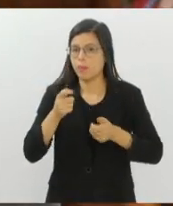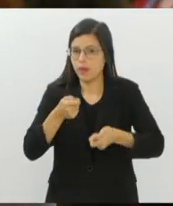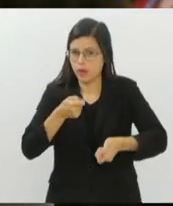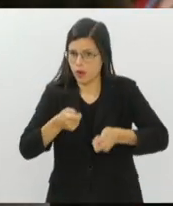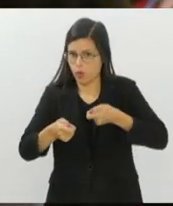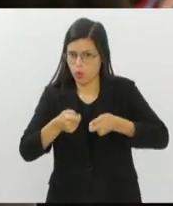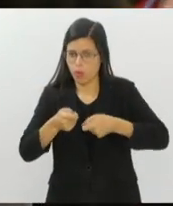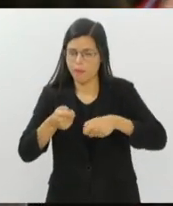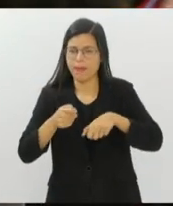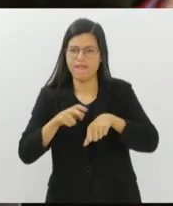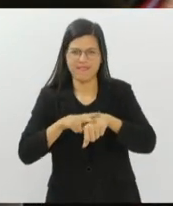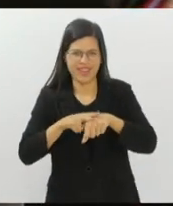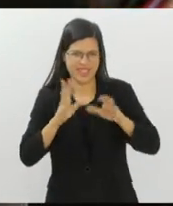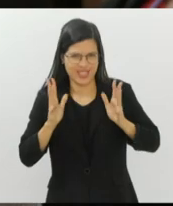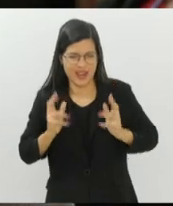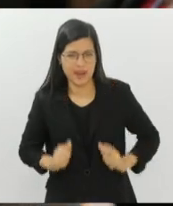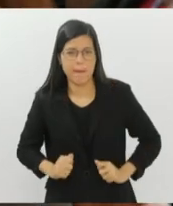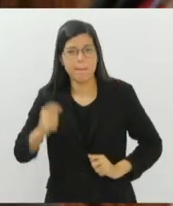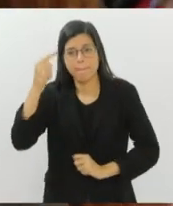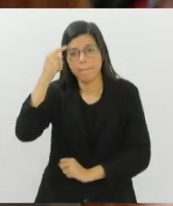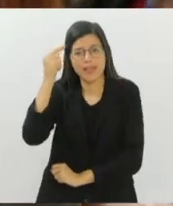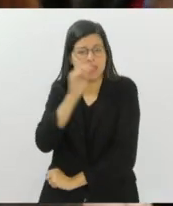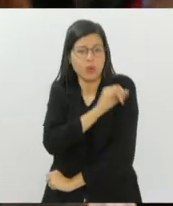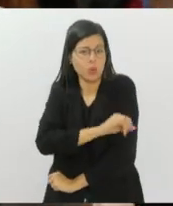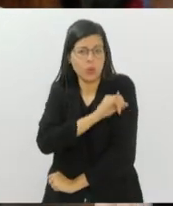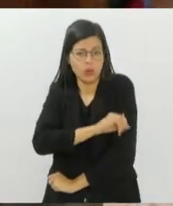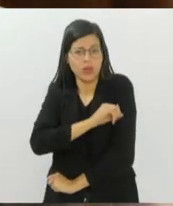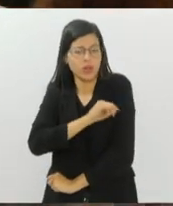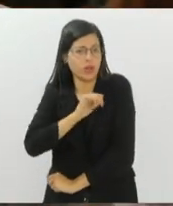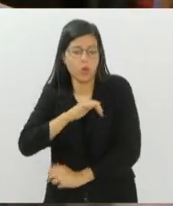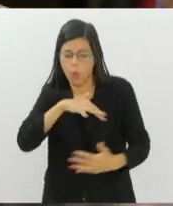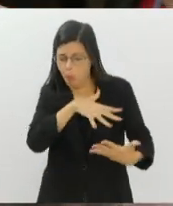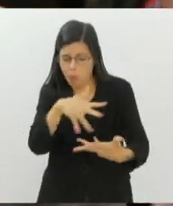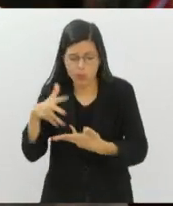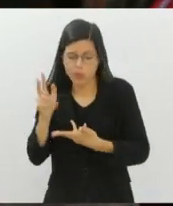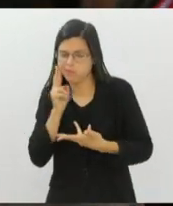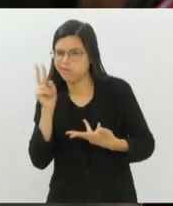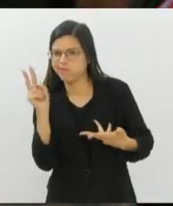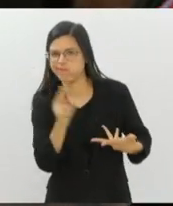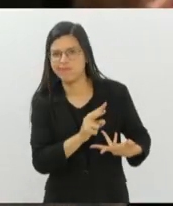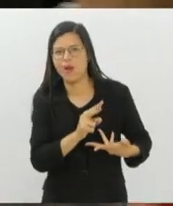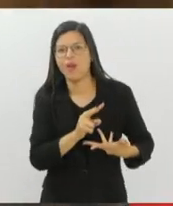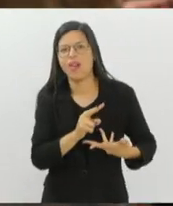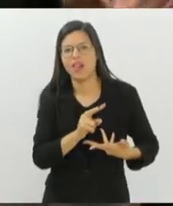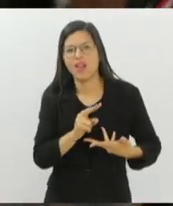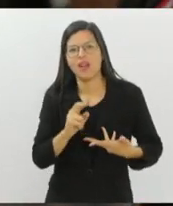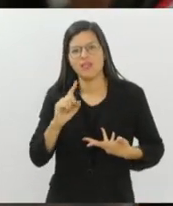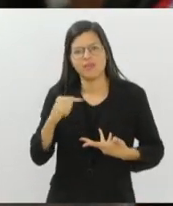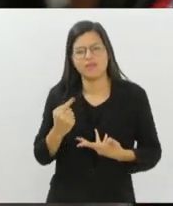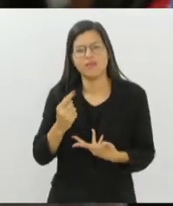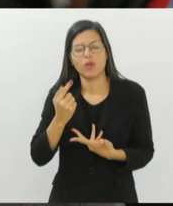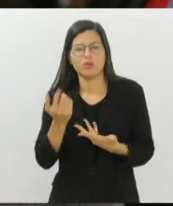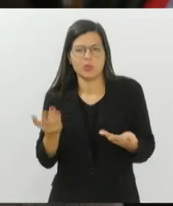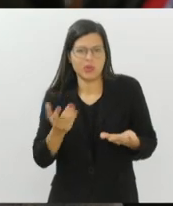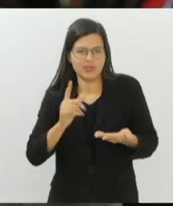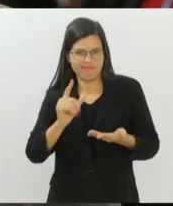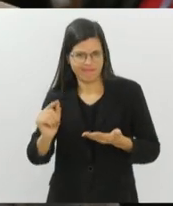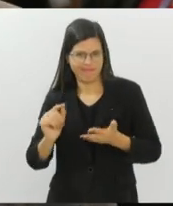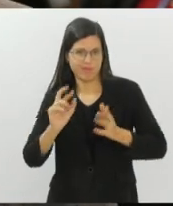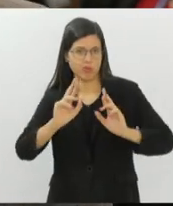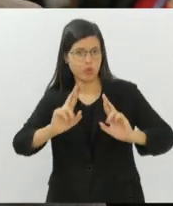Brasil, você pensa no Rio de Janeiro. Essa é a percepção internacional. Então, nós saímos daqui com uma esperança muito grande de